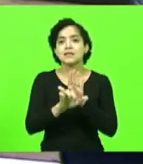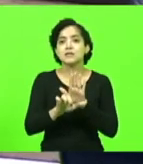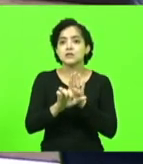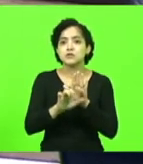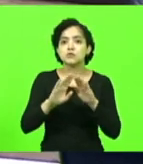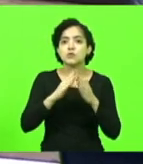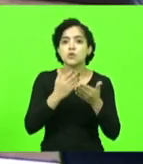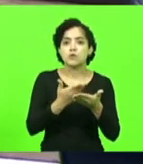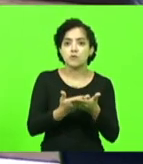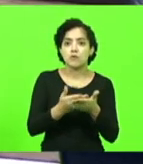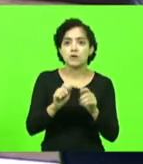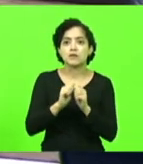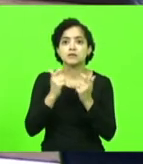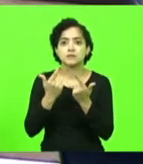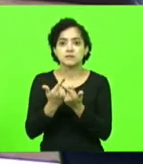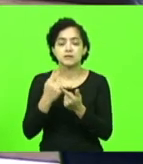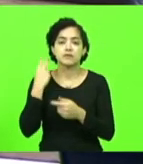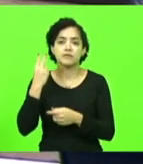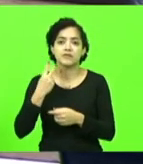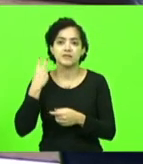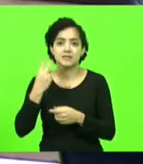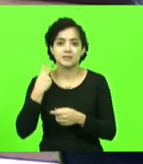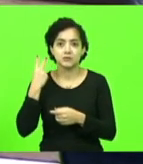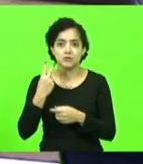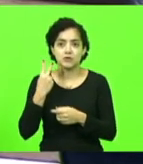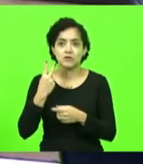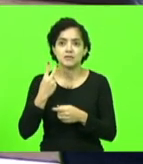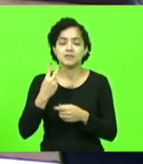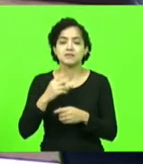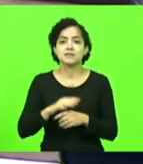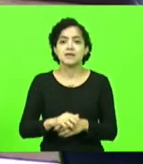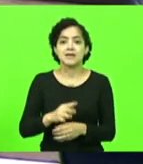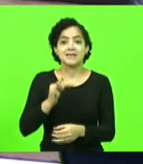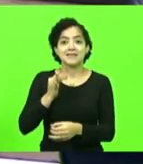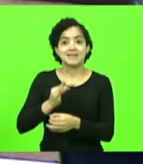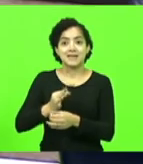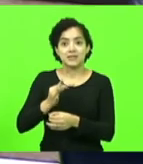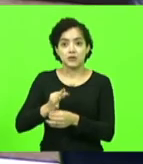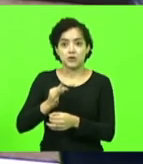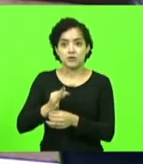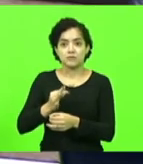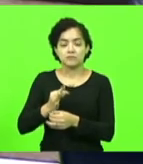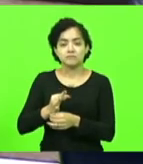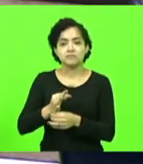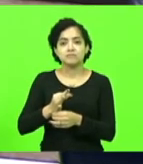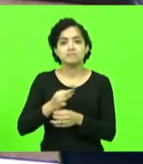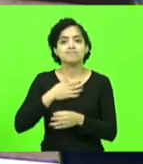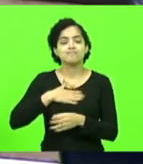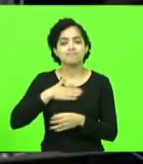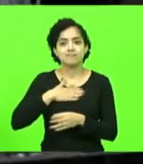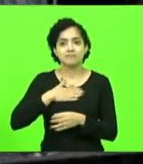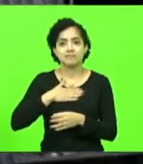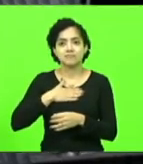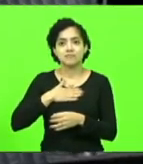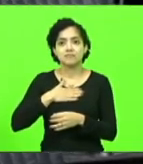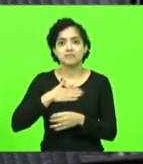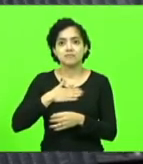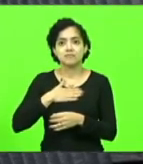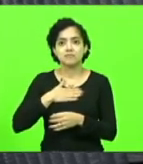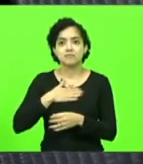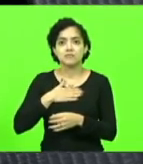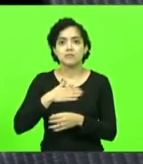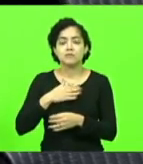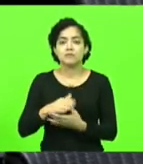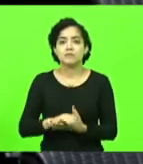Legislativa, aos vereadores mirins de Itaió. É um prazer muito grande tê-los aqui hoje. Timbó, não é? Timbó. Timbó.